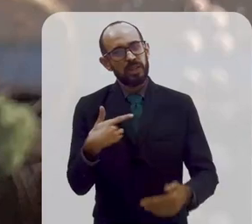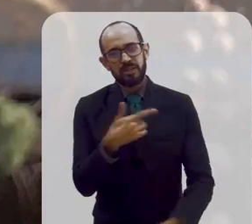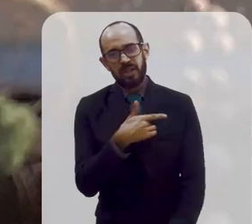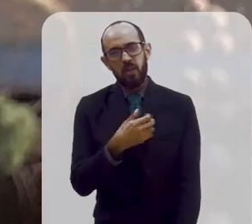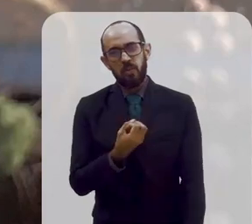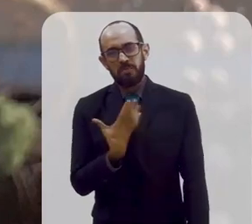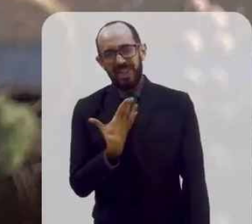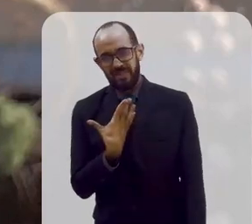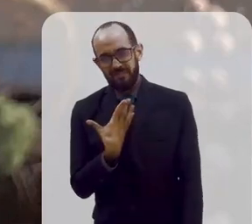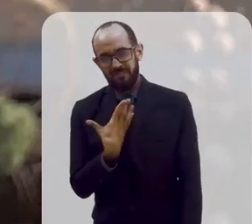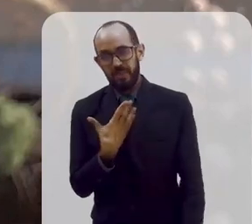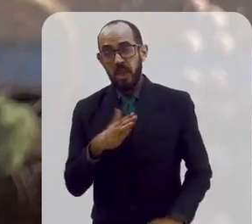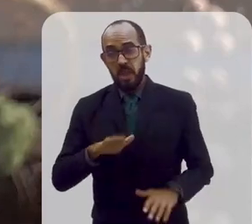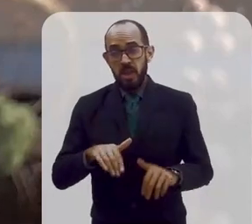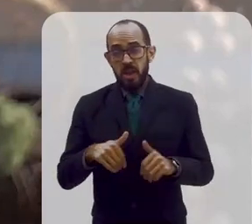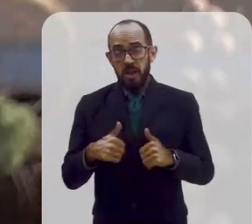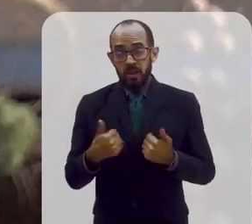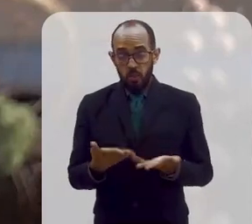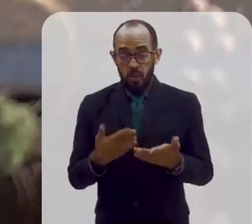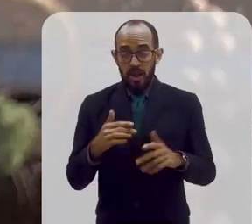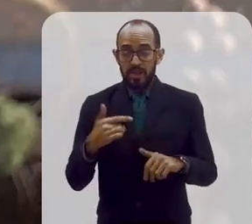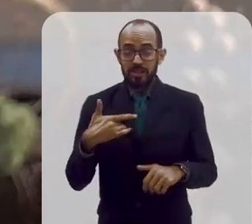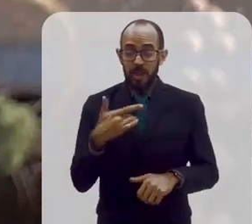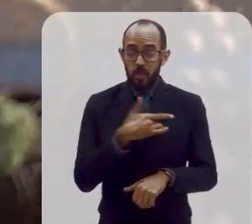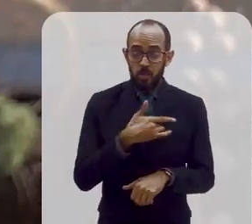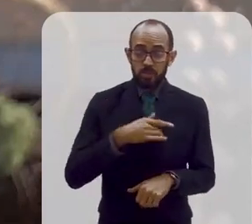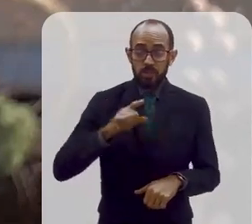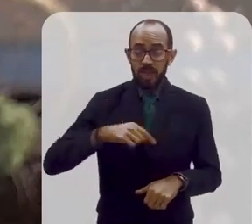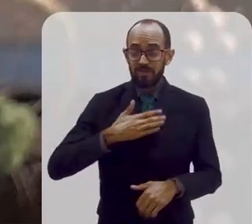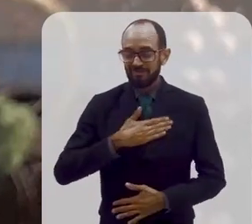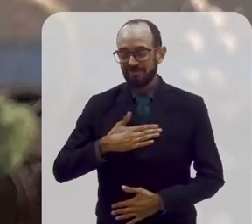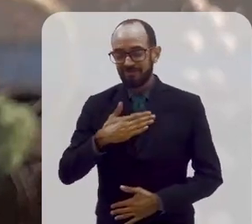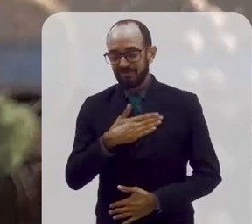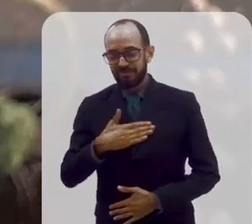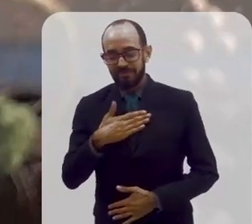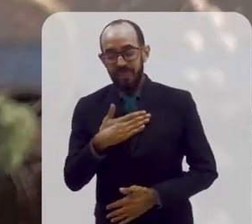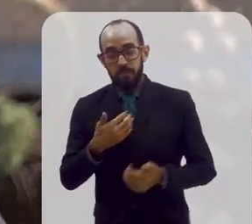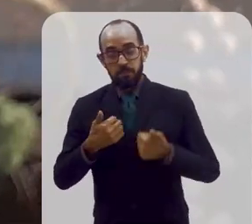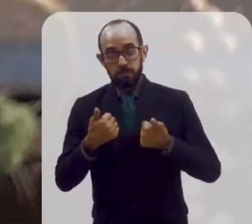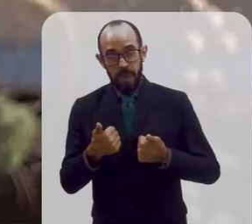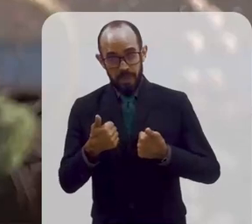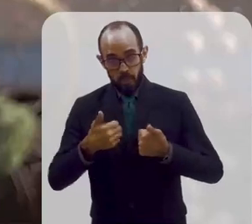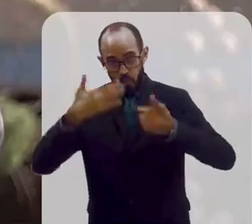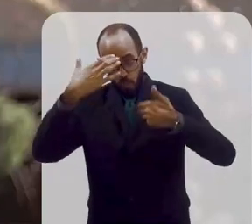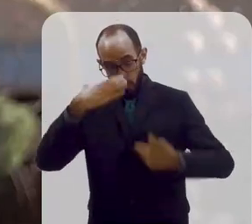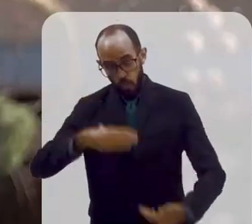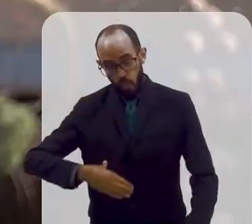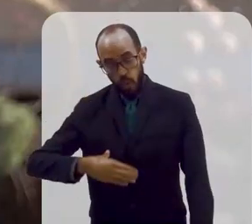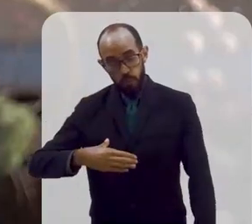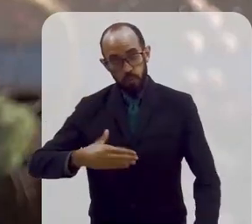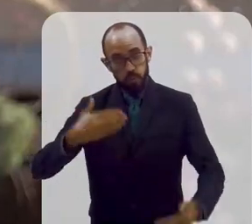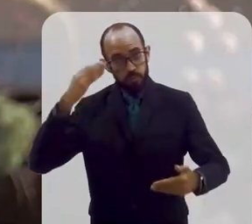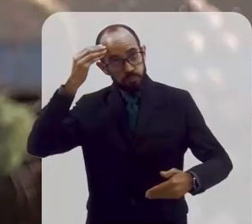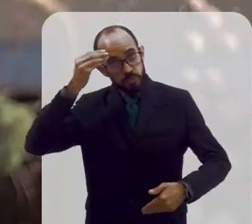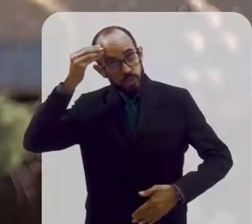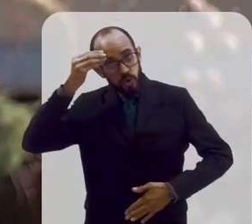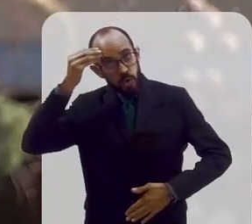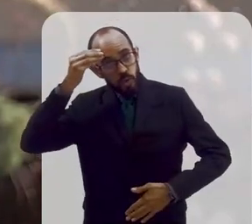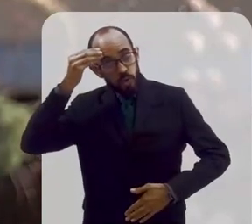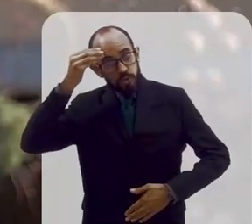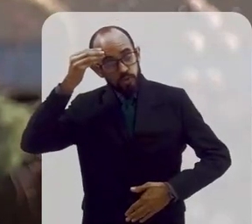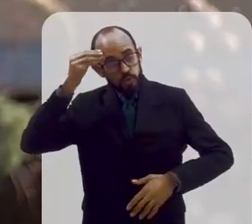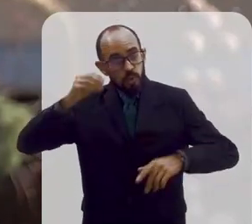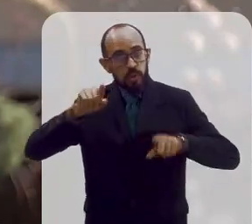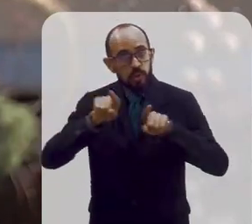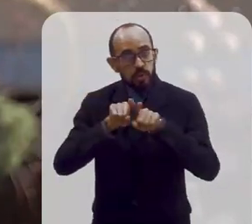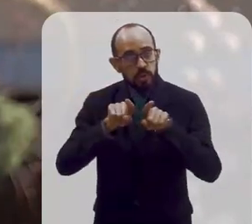a gente entender saúde como uma condição de bem-estar físico, psicológico, social, ambiental,